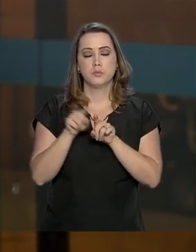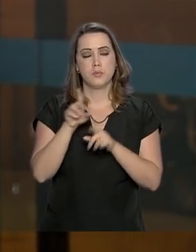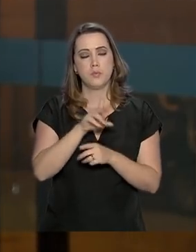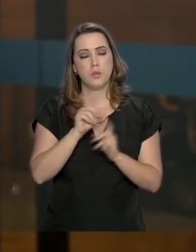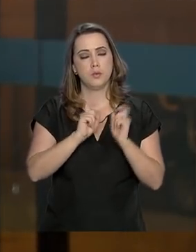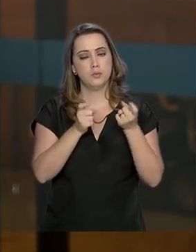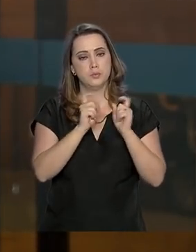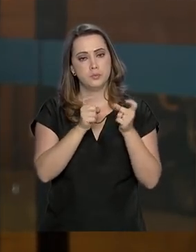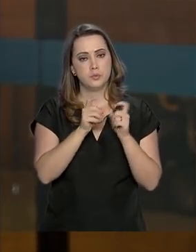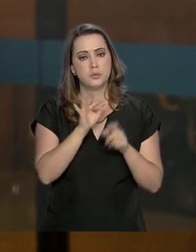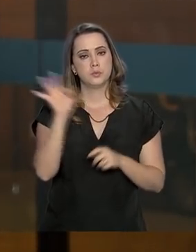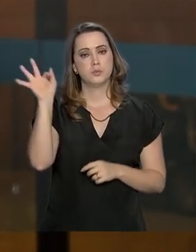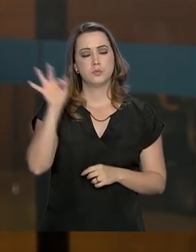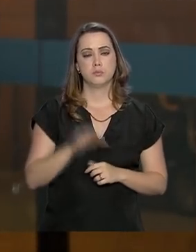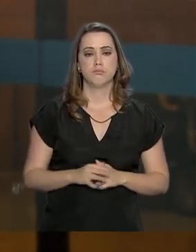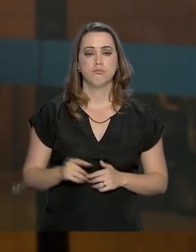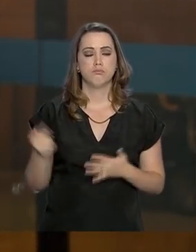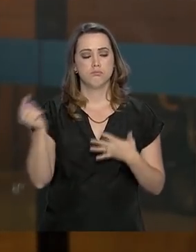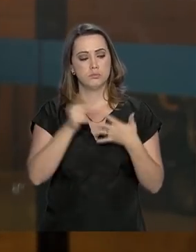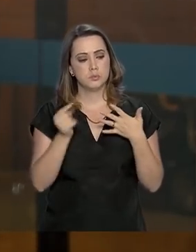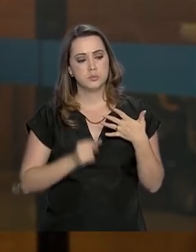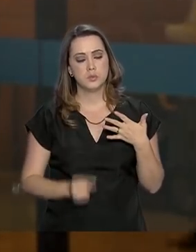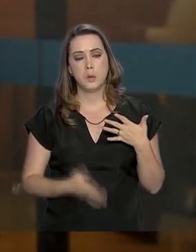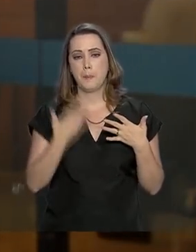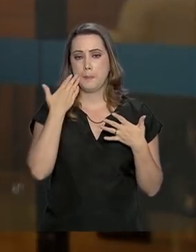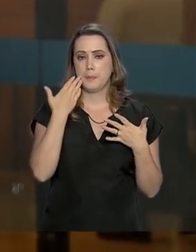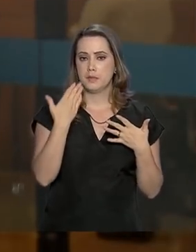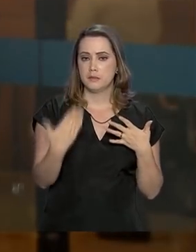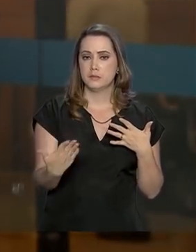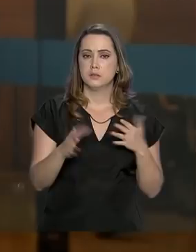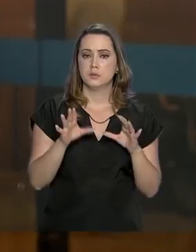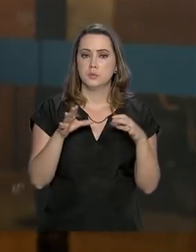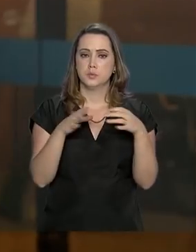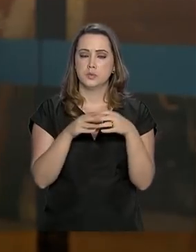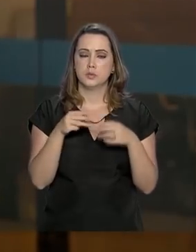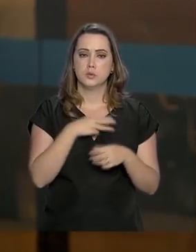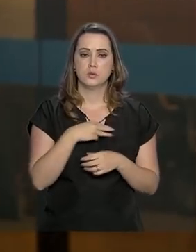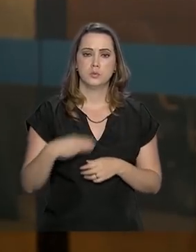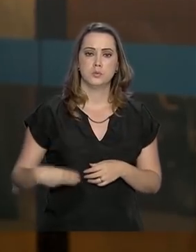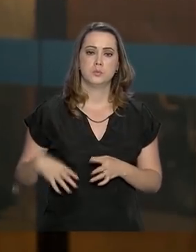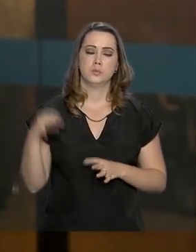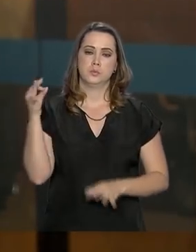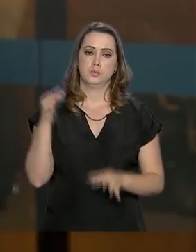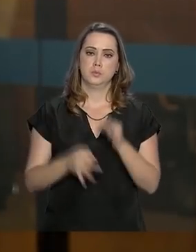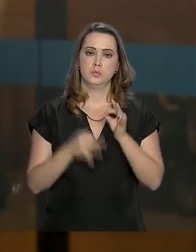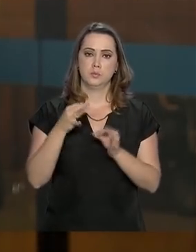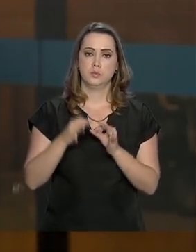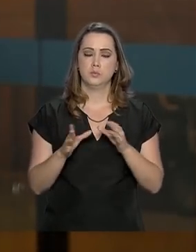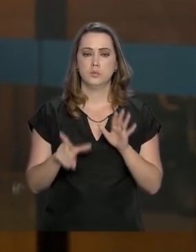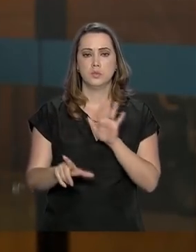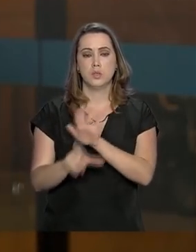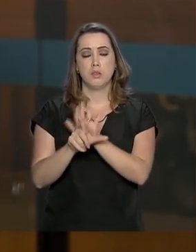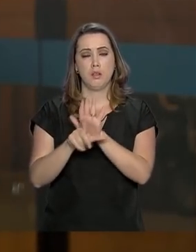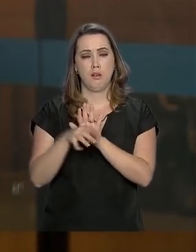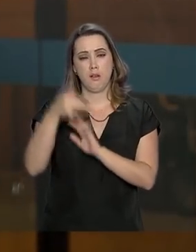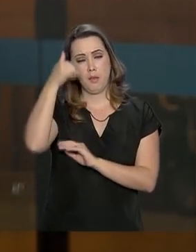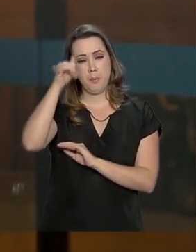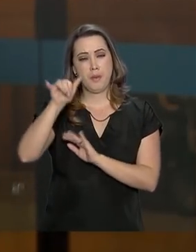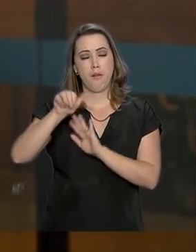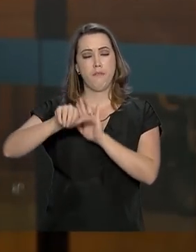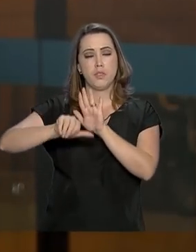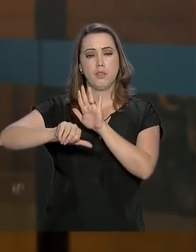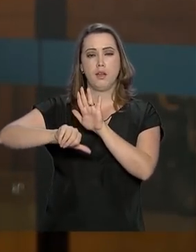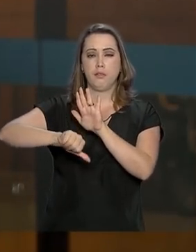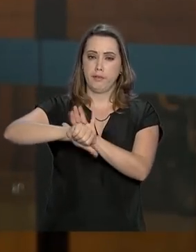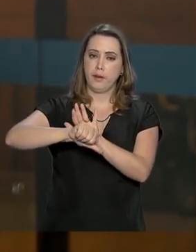administração federal. Entre elas, a apresentação por parte do Ministério da Justiça da lei anticrime.